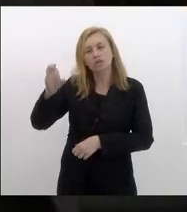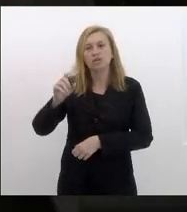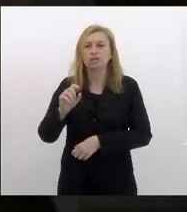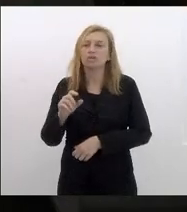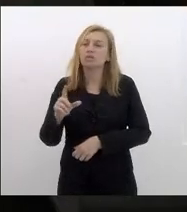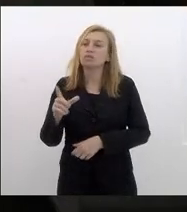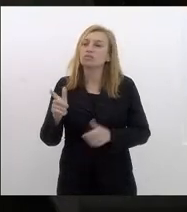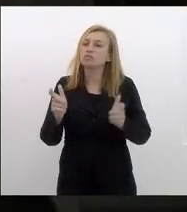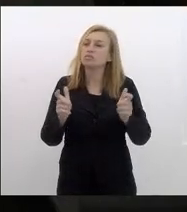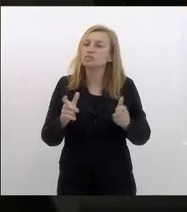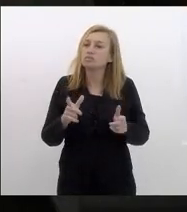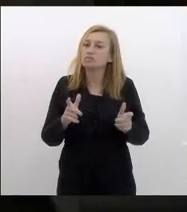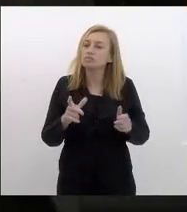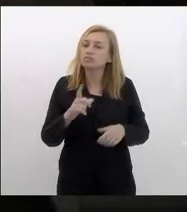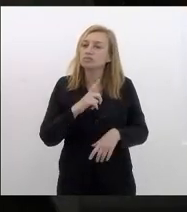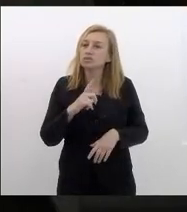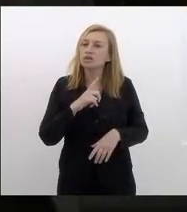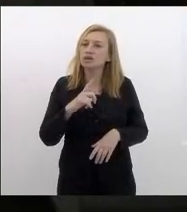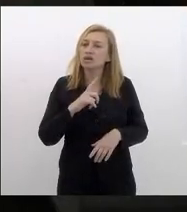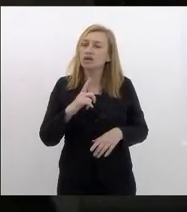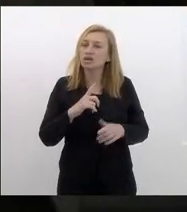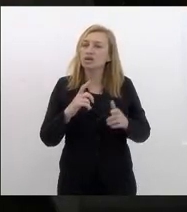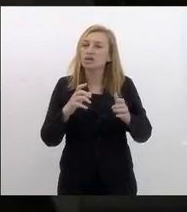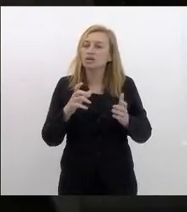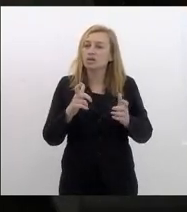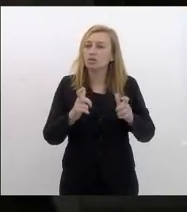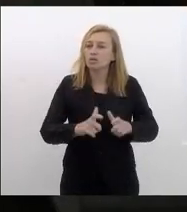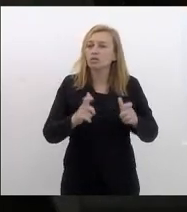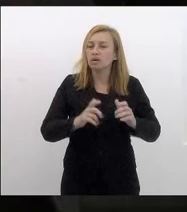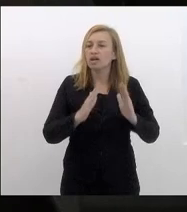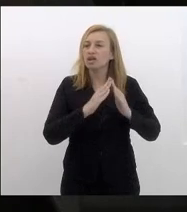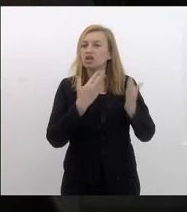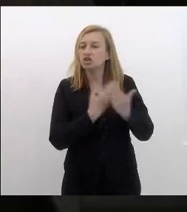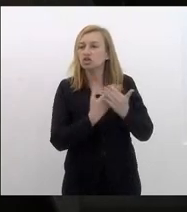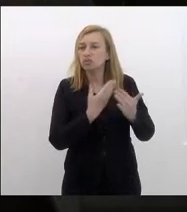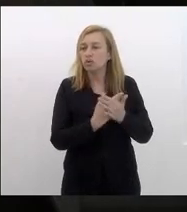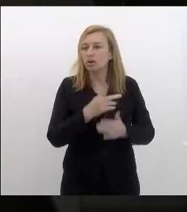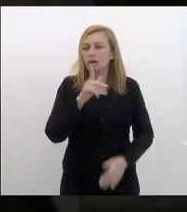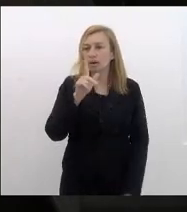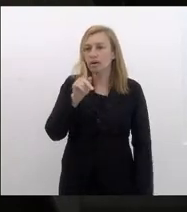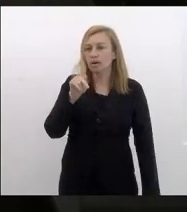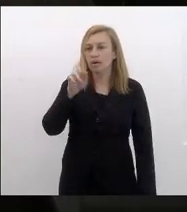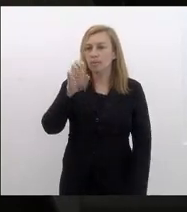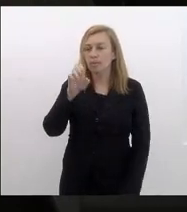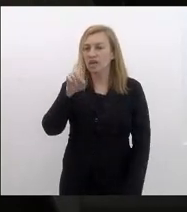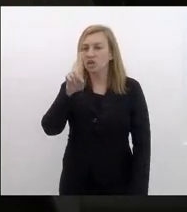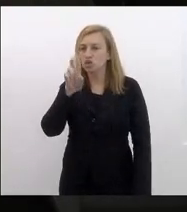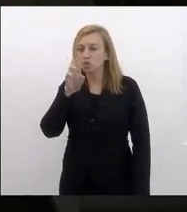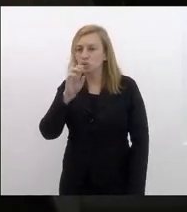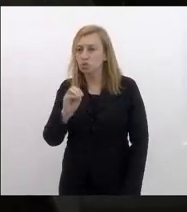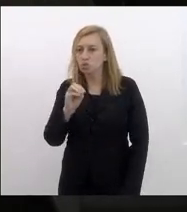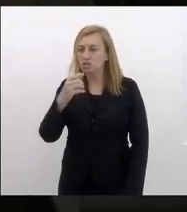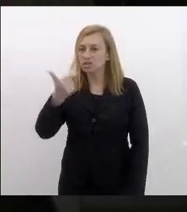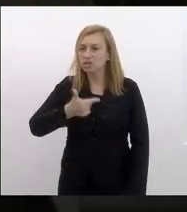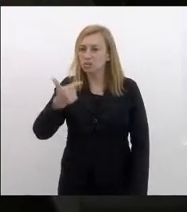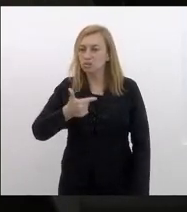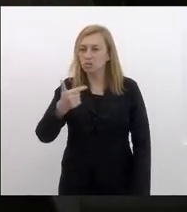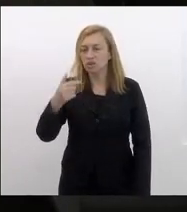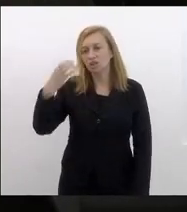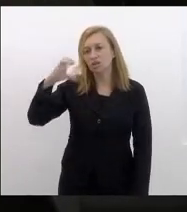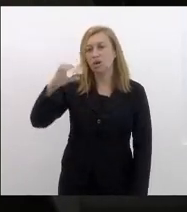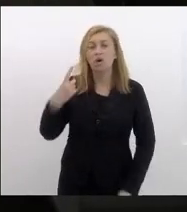a sede da unidade descentralizada do colégio Pedro II de Niterói e porque que eu participei dessa história deputado Tiaju